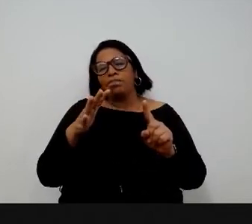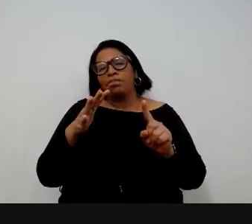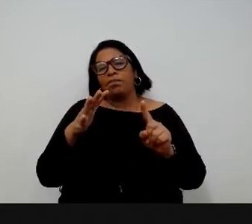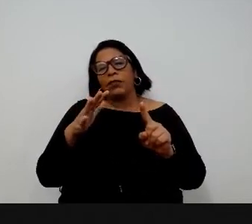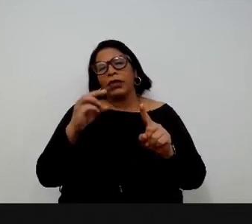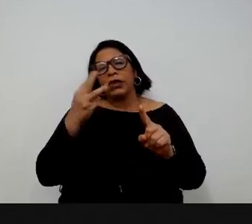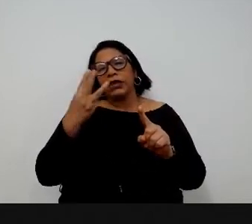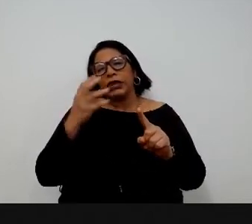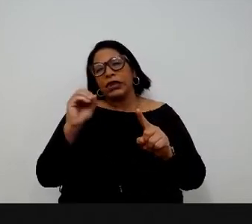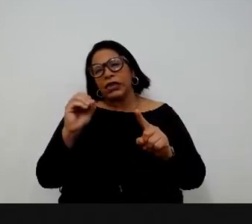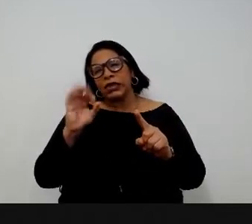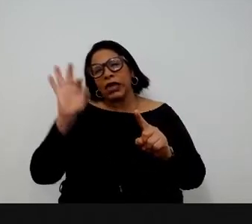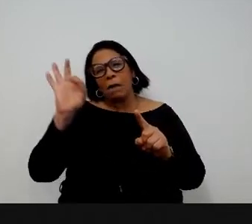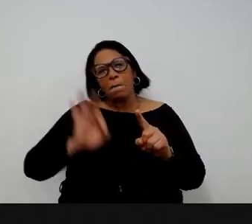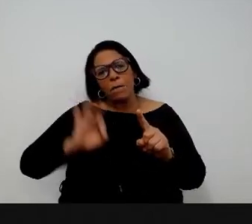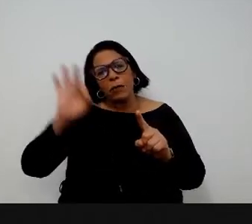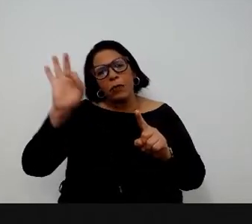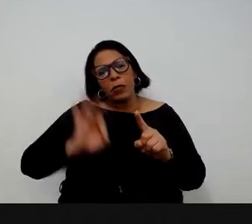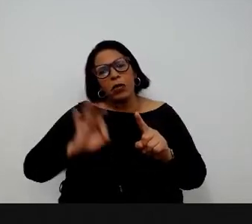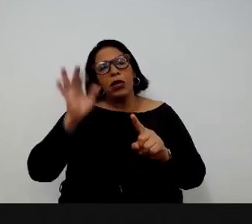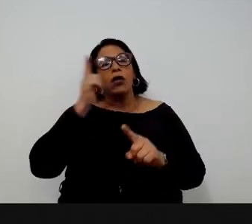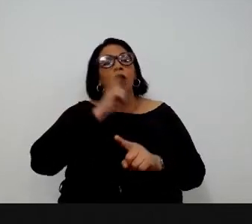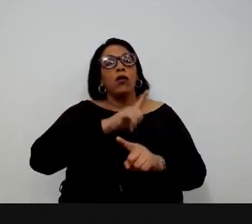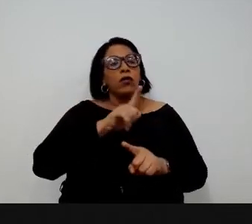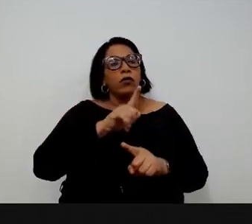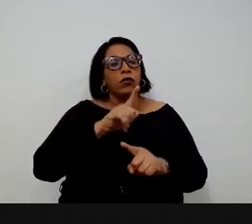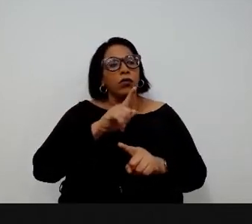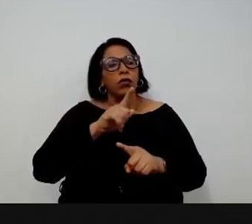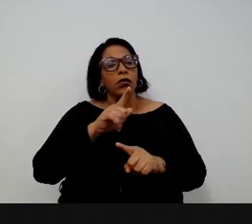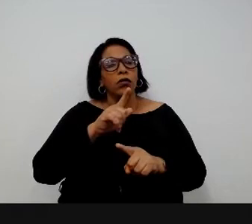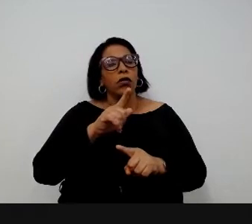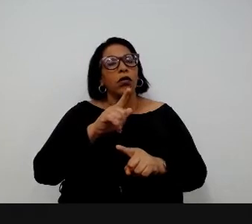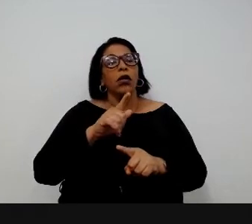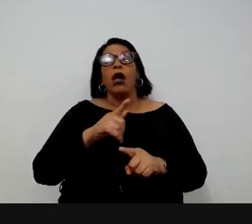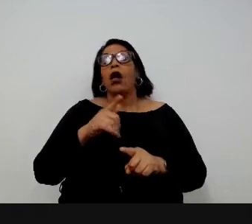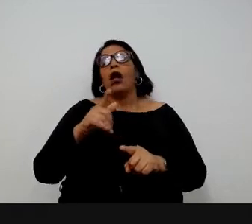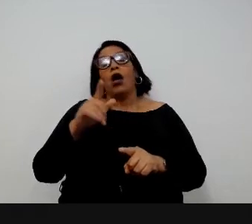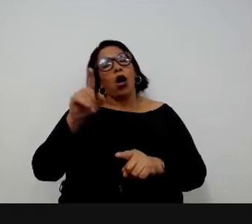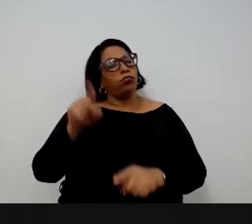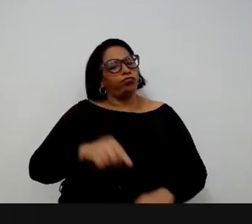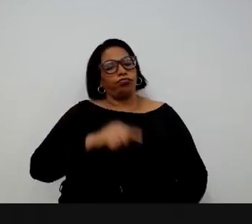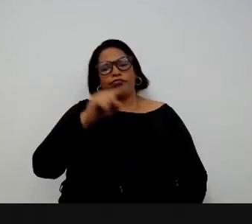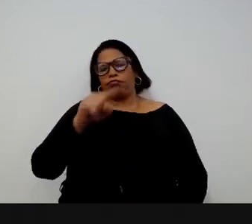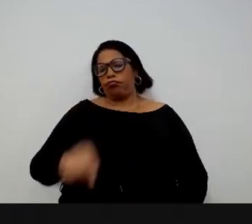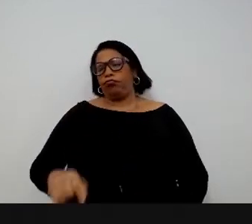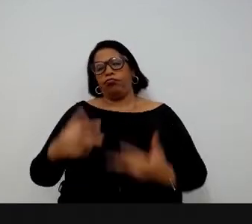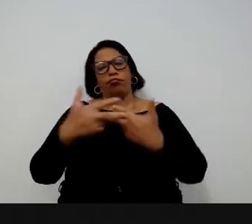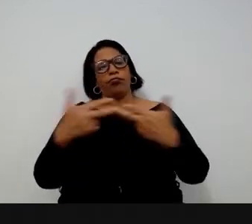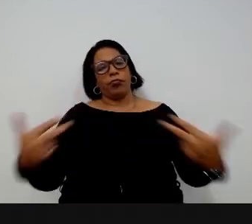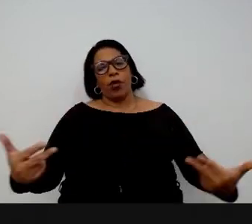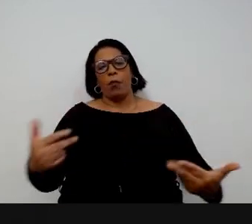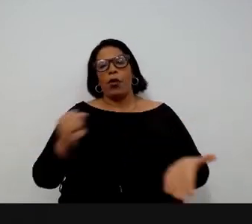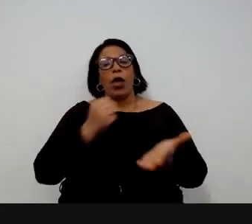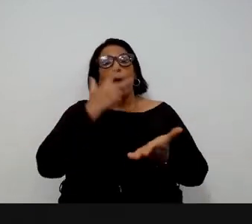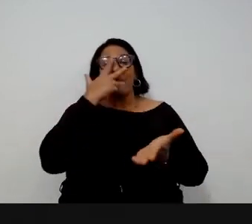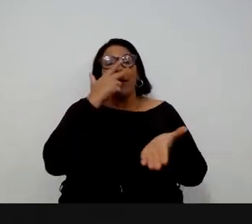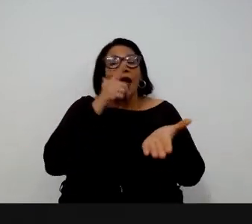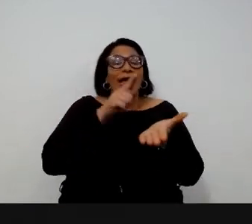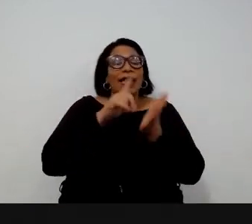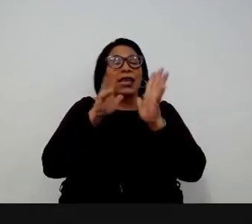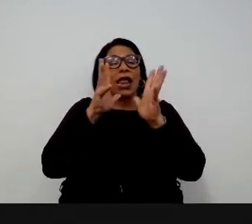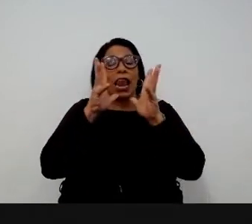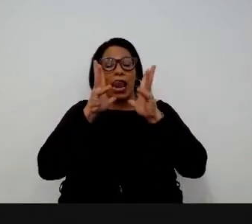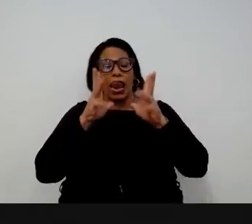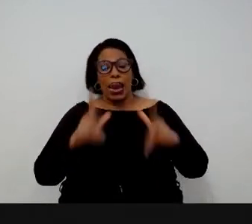engano, de 30%, mais ou menos, a gente conseguiu, foram revogados. A gente dá uma limpada no nosso código